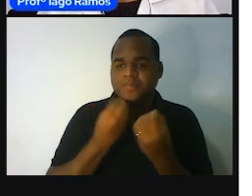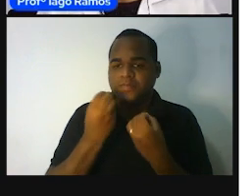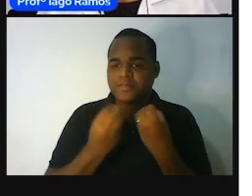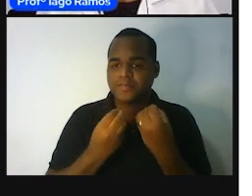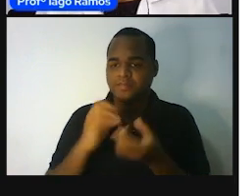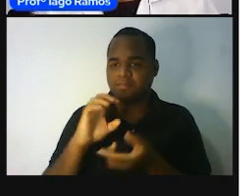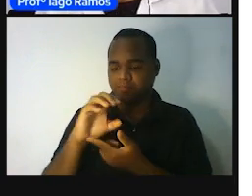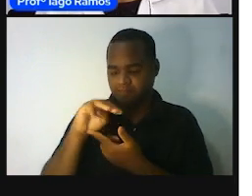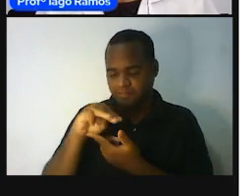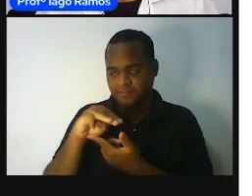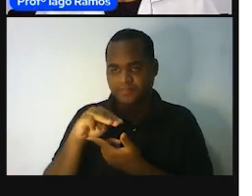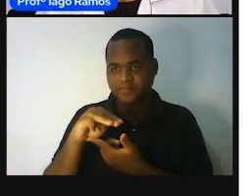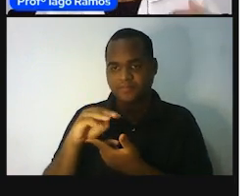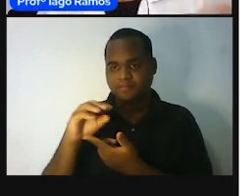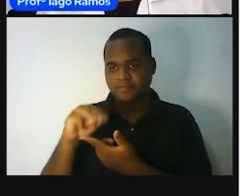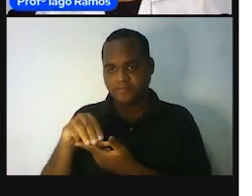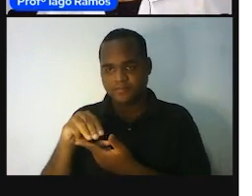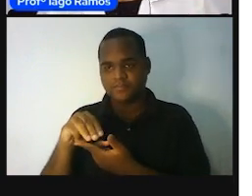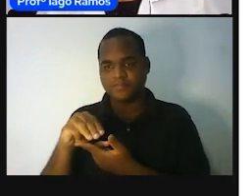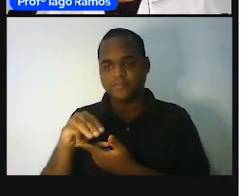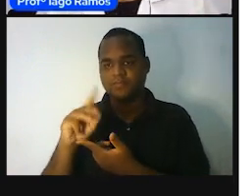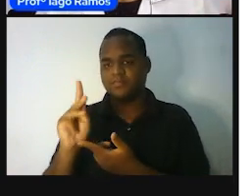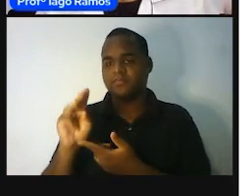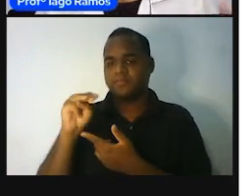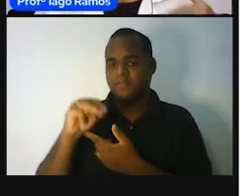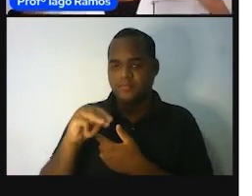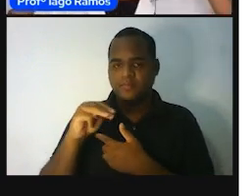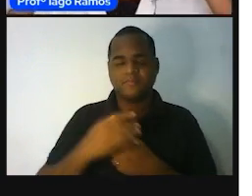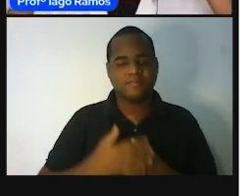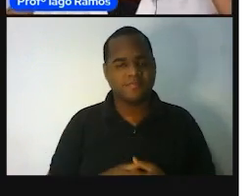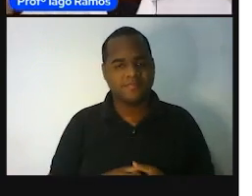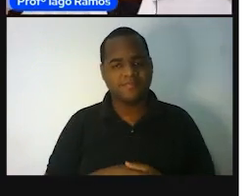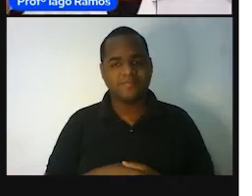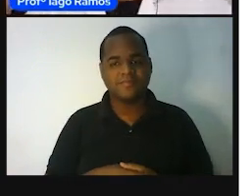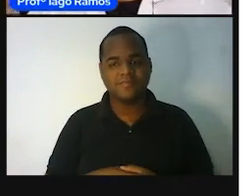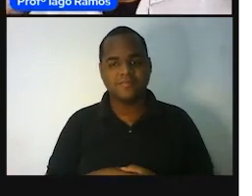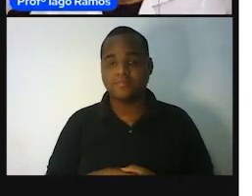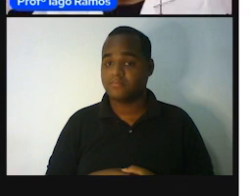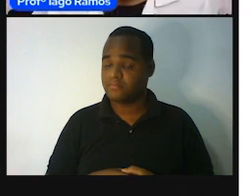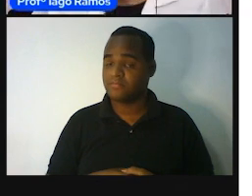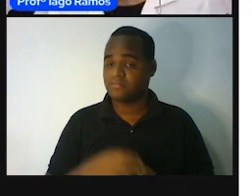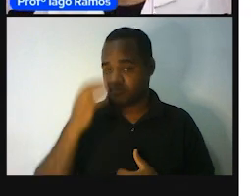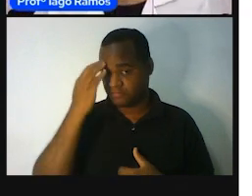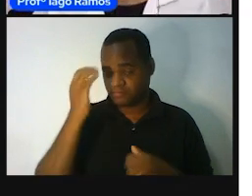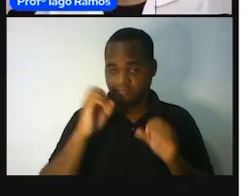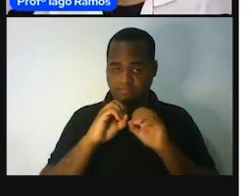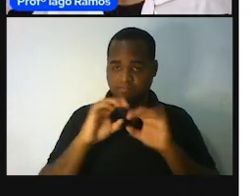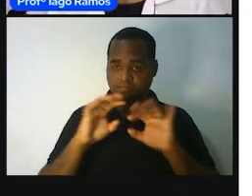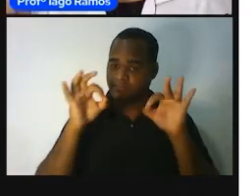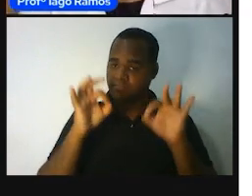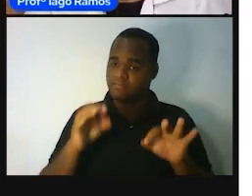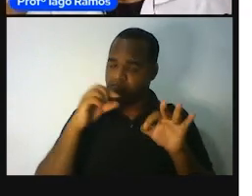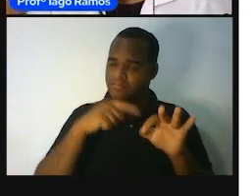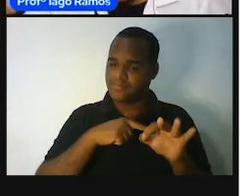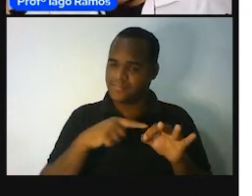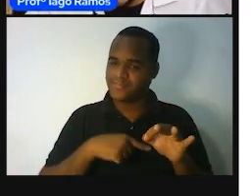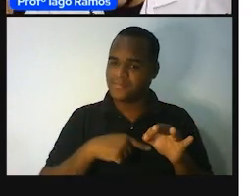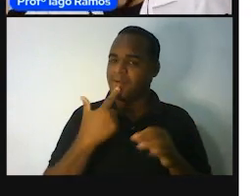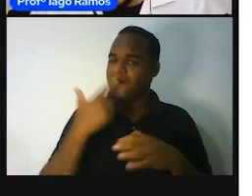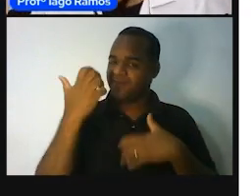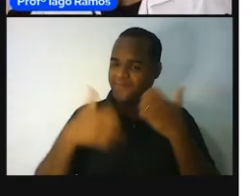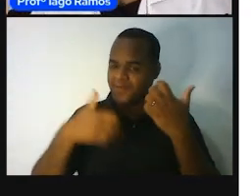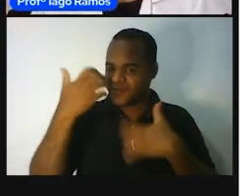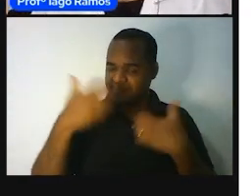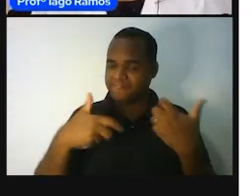centímetro? É o metro? Ou o quilômetro? Bom, é claro que enquanto eu estou falando aqui, você